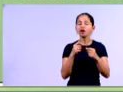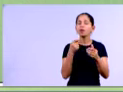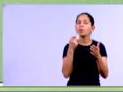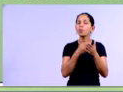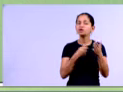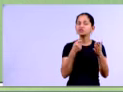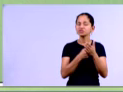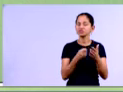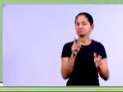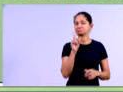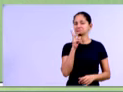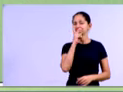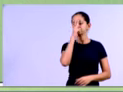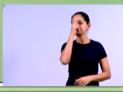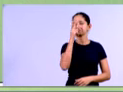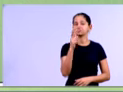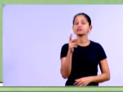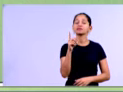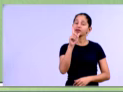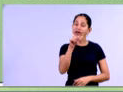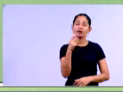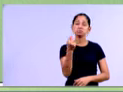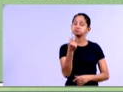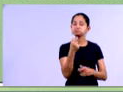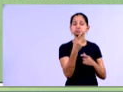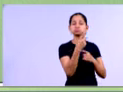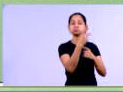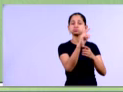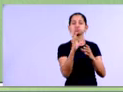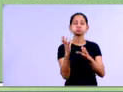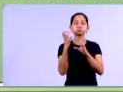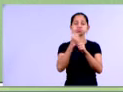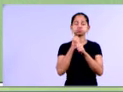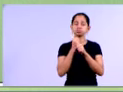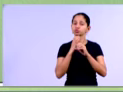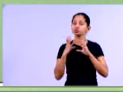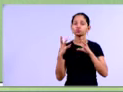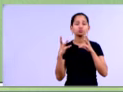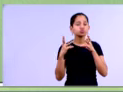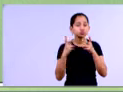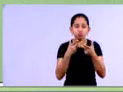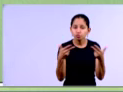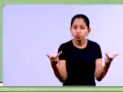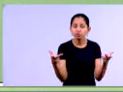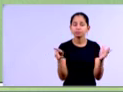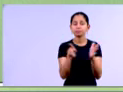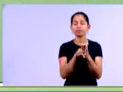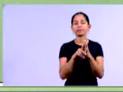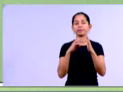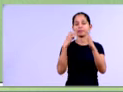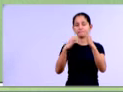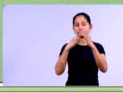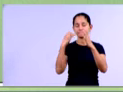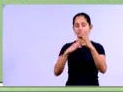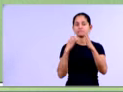total, é o capital de terceiros total na empresa. Passivo circulante mais passivo não circulante, ok, gente? Então